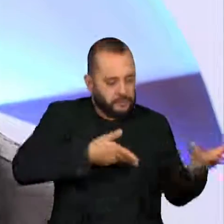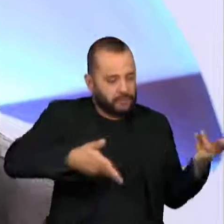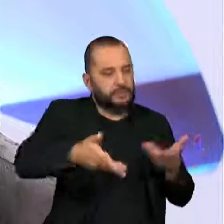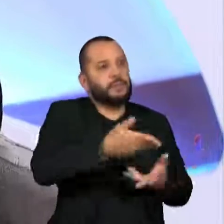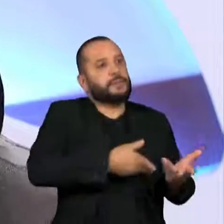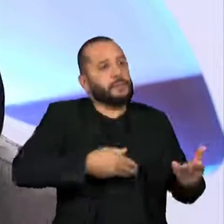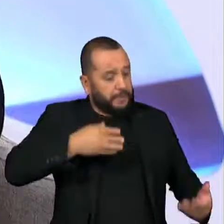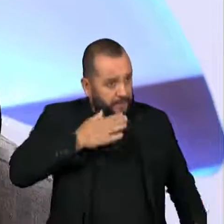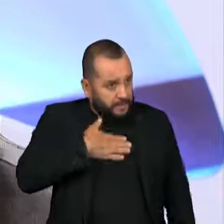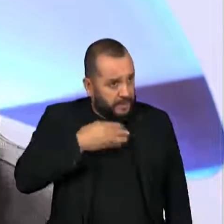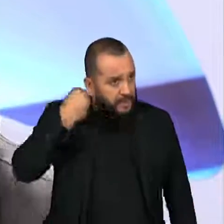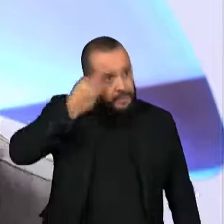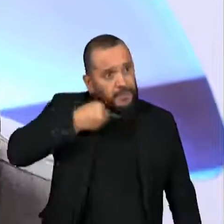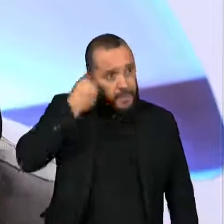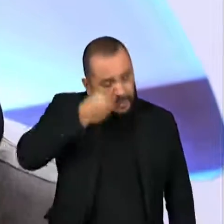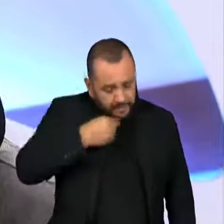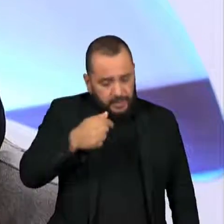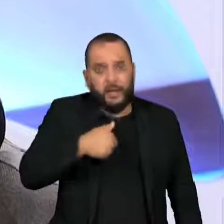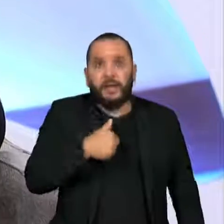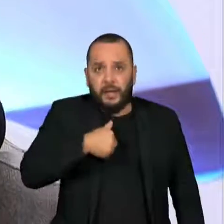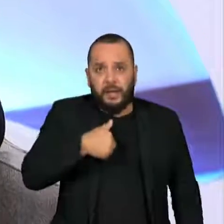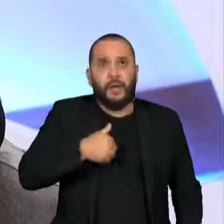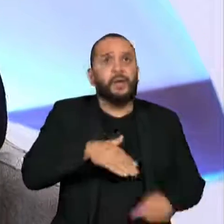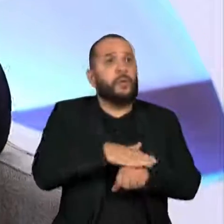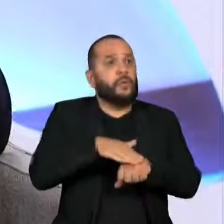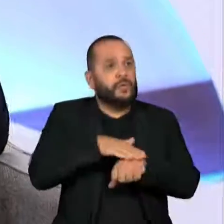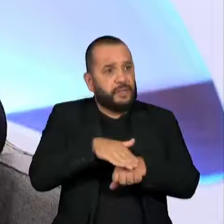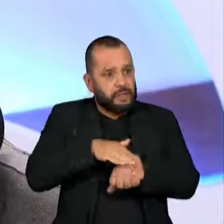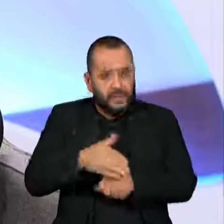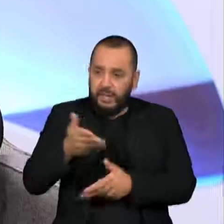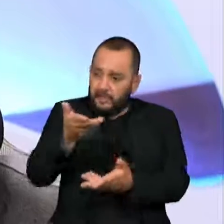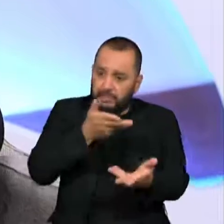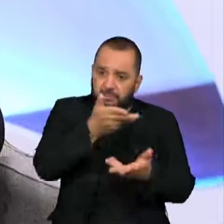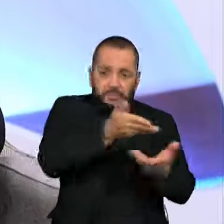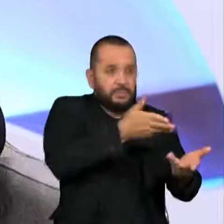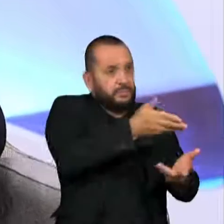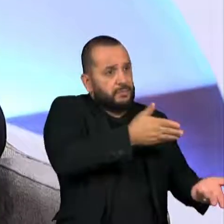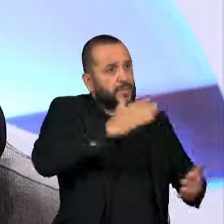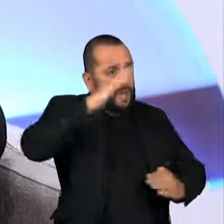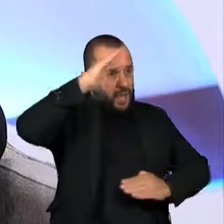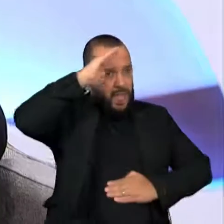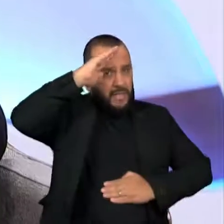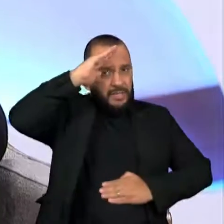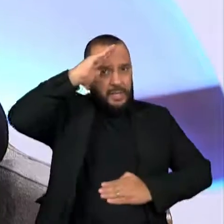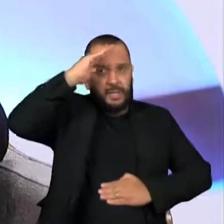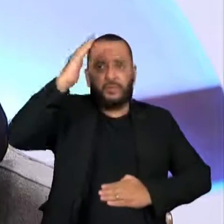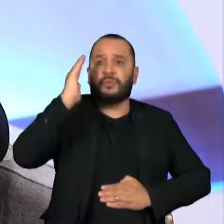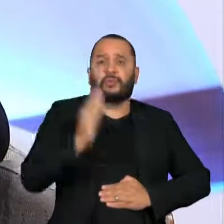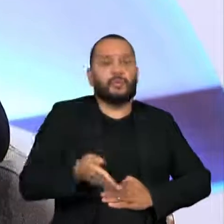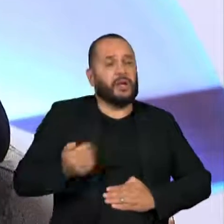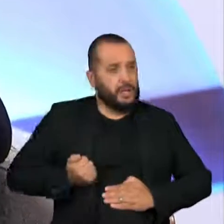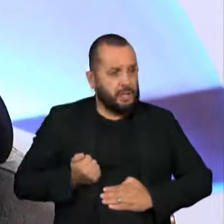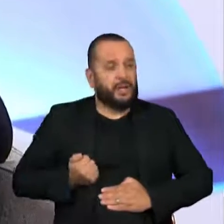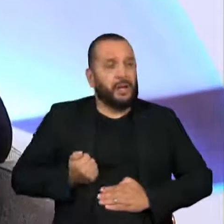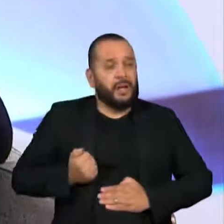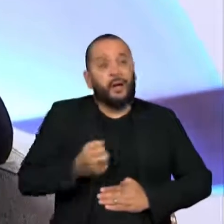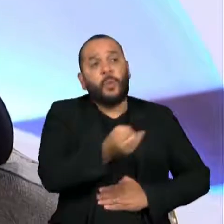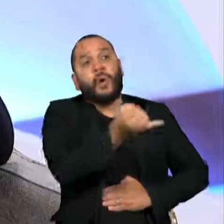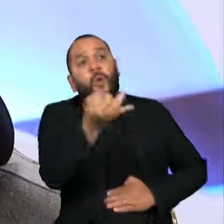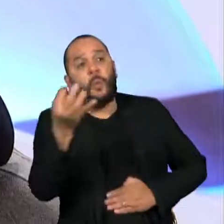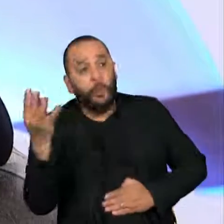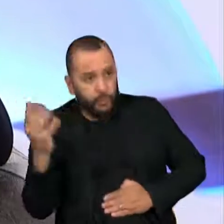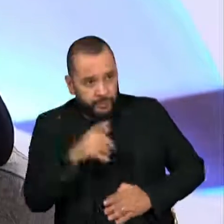tive a experiência de dialogar civilizadamente com alguns e mesmo aqueles que